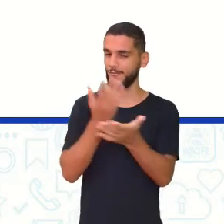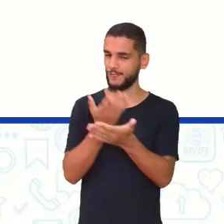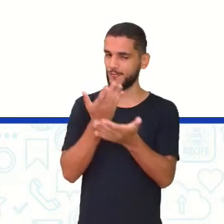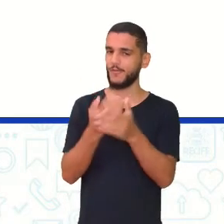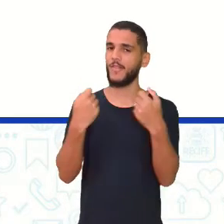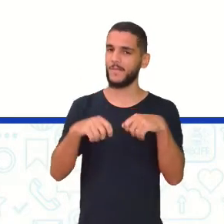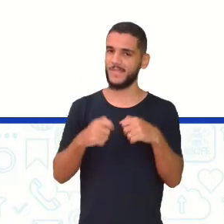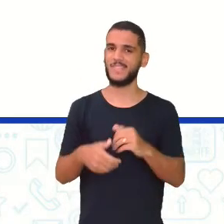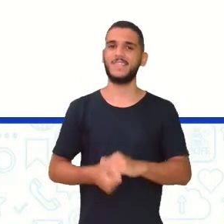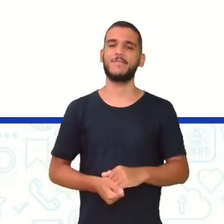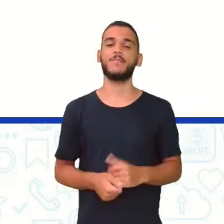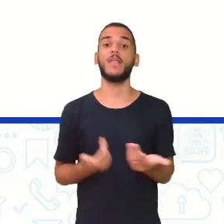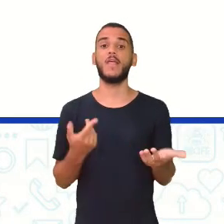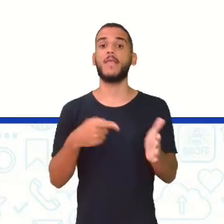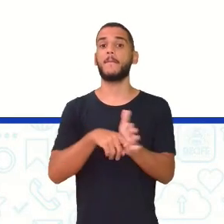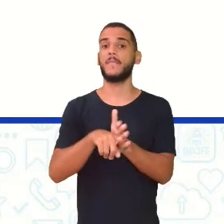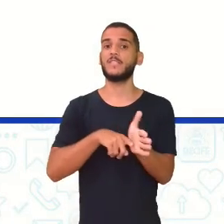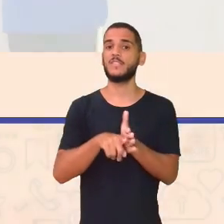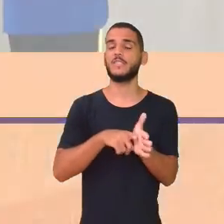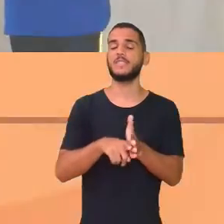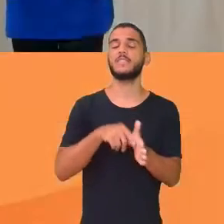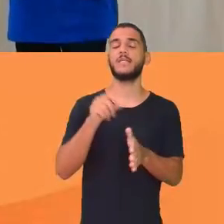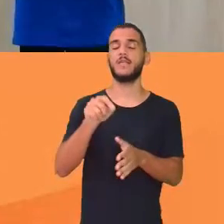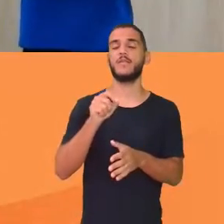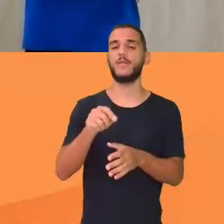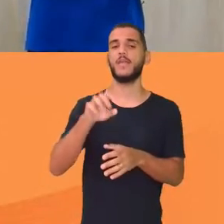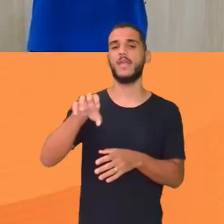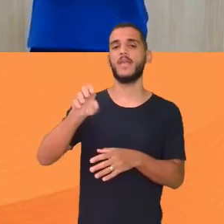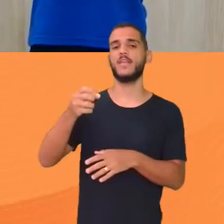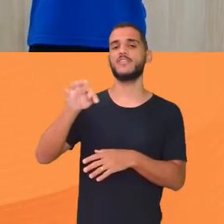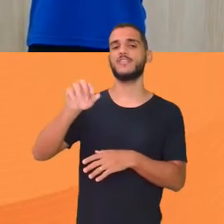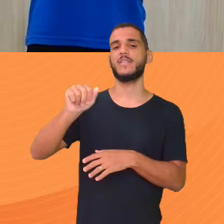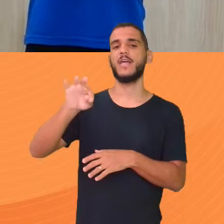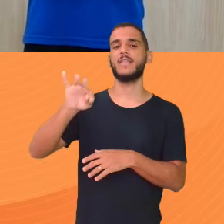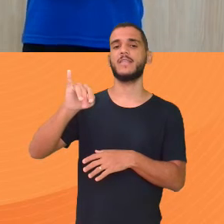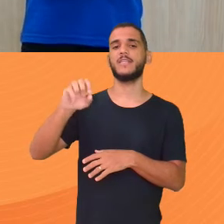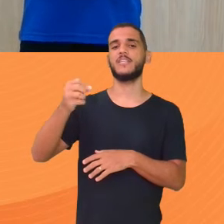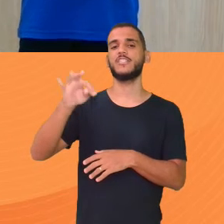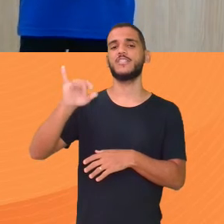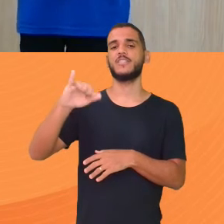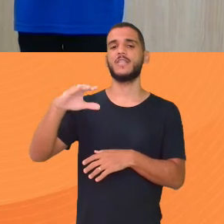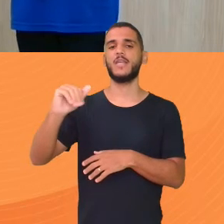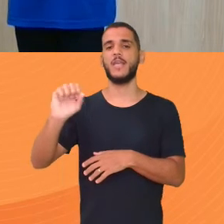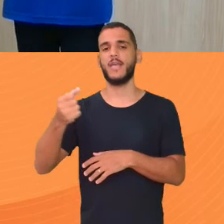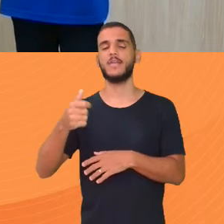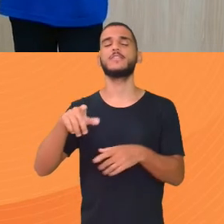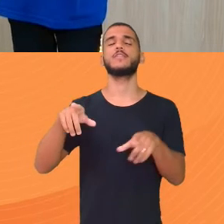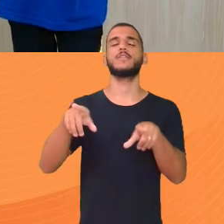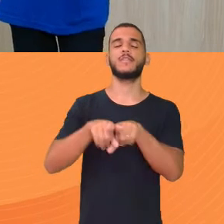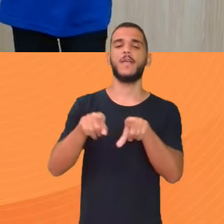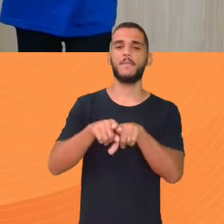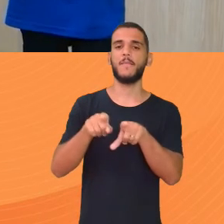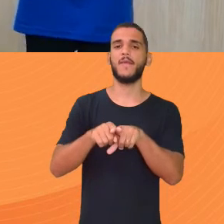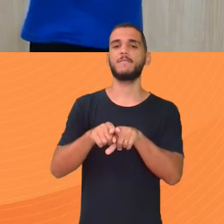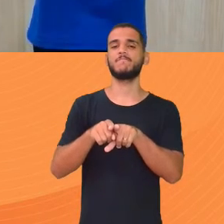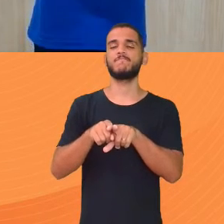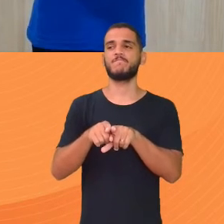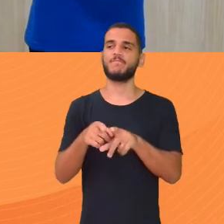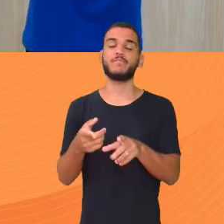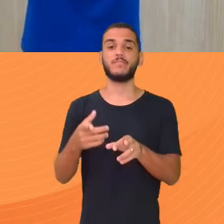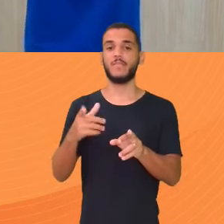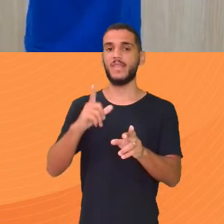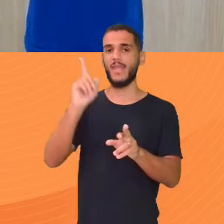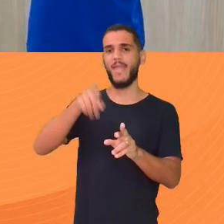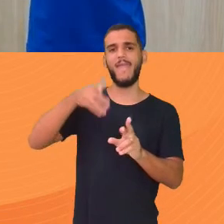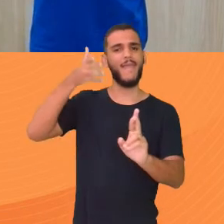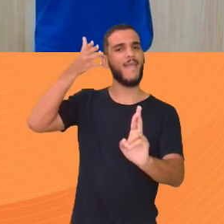alunos Nas pesquisas de estatística A gente falou sobre isso hoje Olha Na média do resultado Determina o direcionamento Se você tem uma média